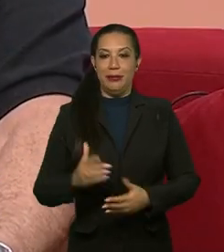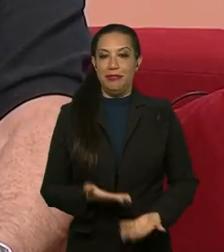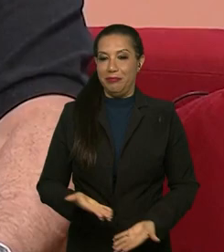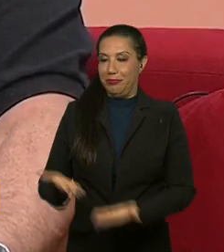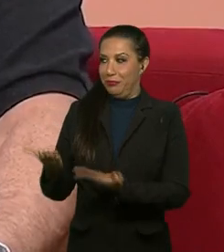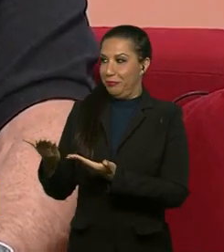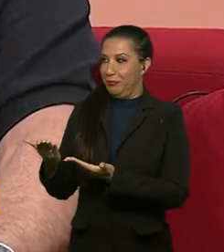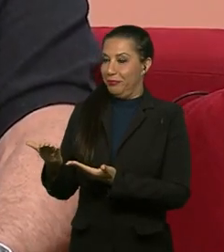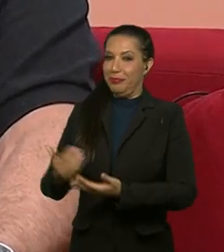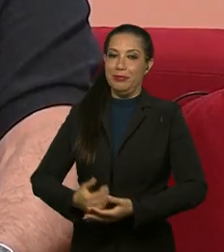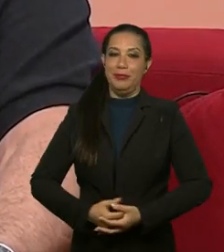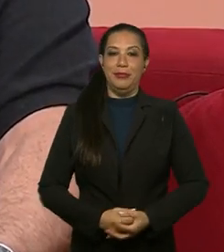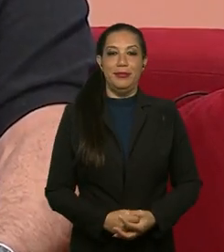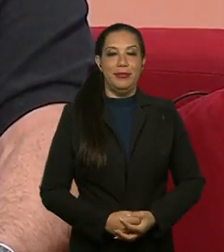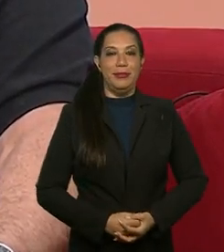vai seguir mais ou menos pela ordem.